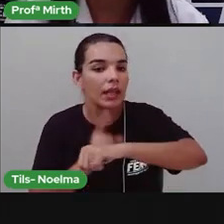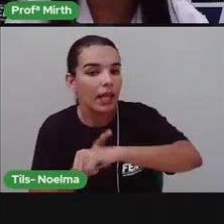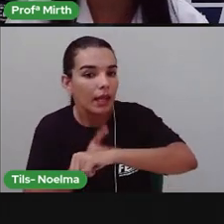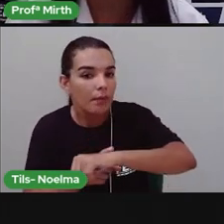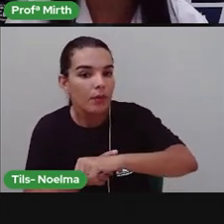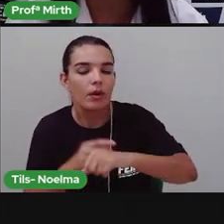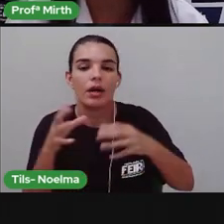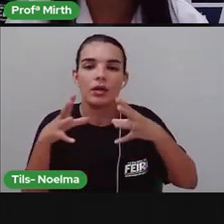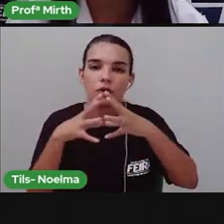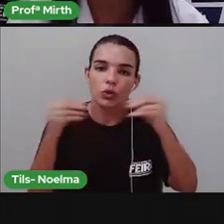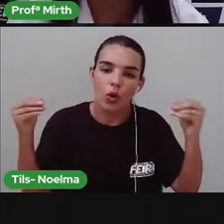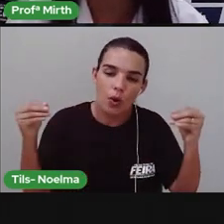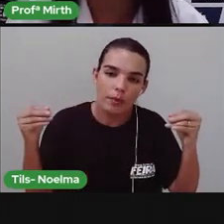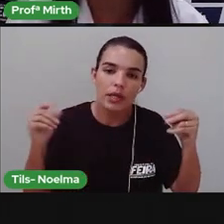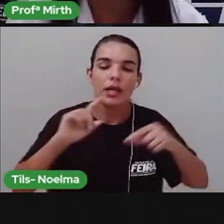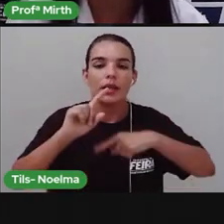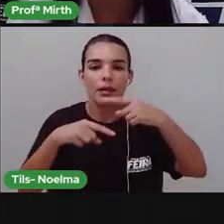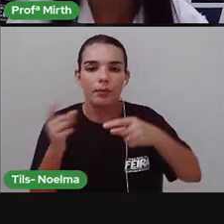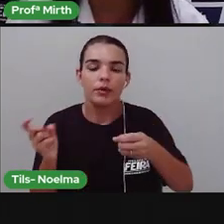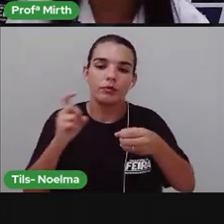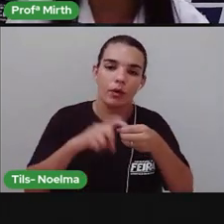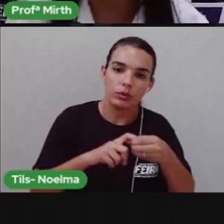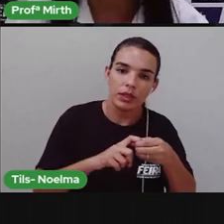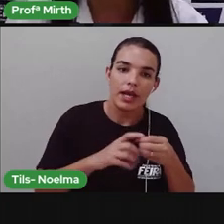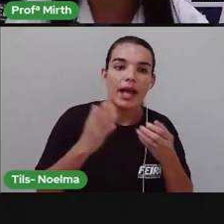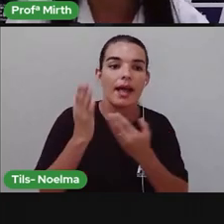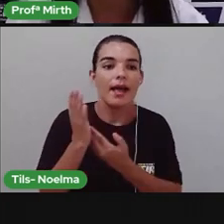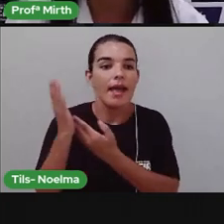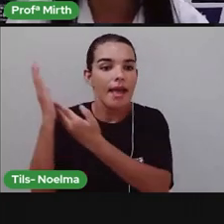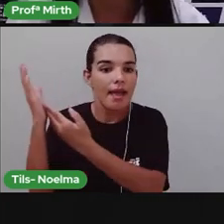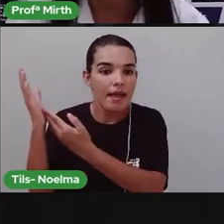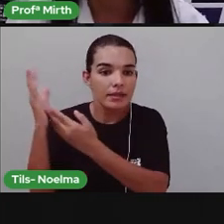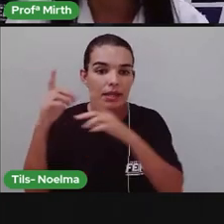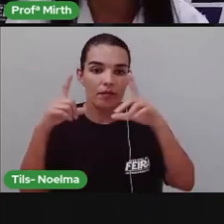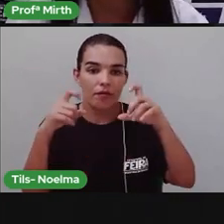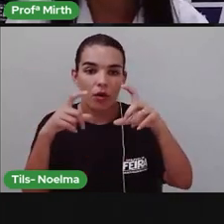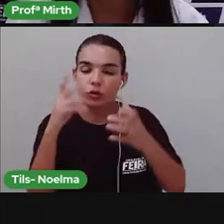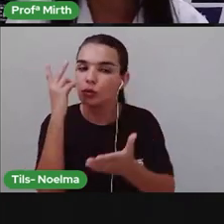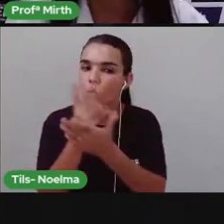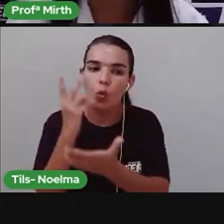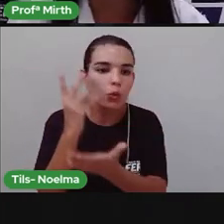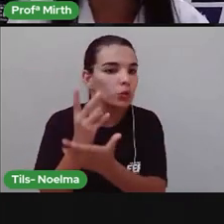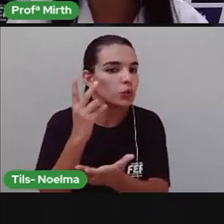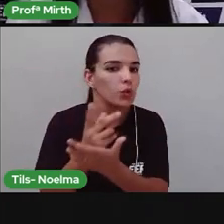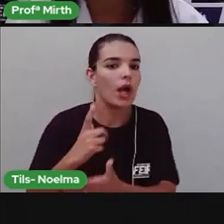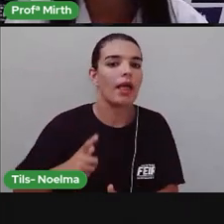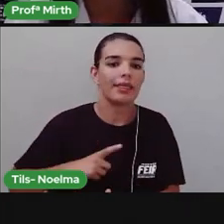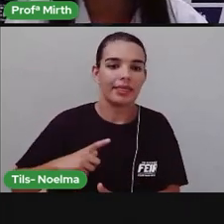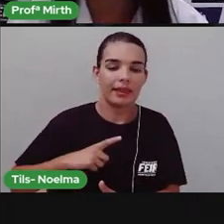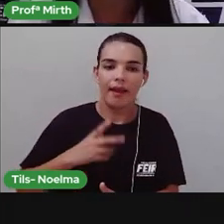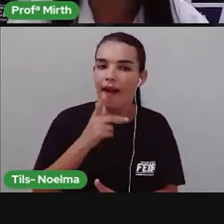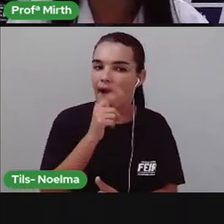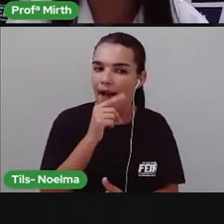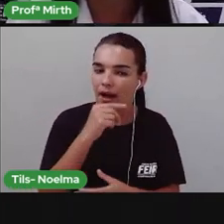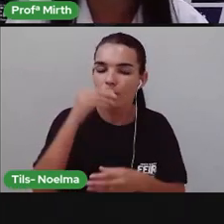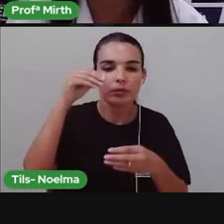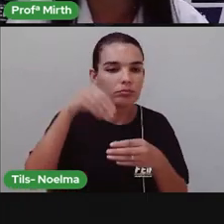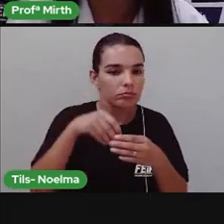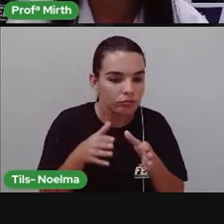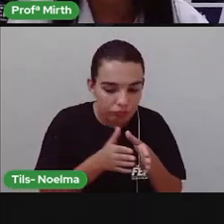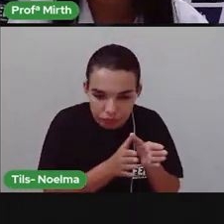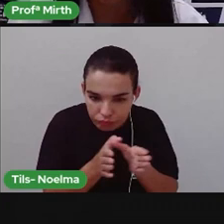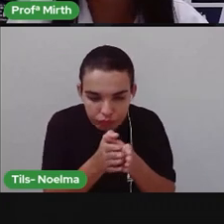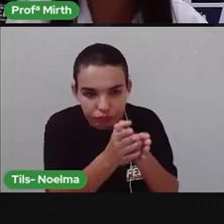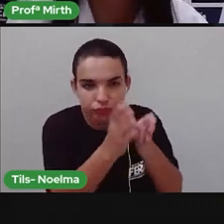São aqueles rios Que durante a seca Eles perdem a água E os só correm Durante o